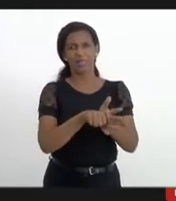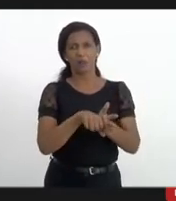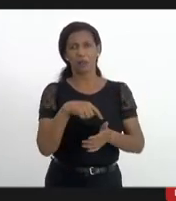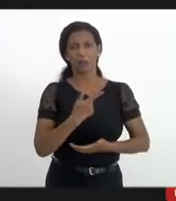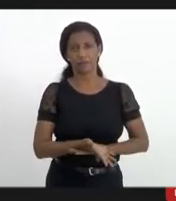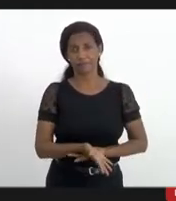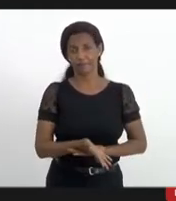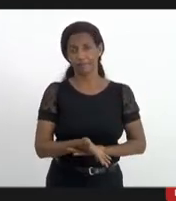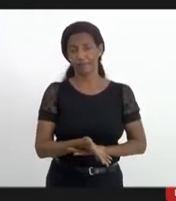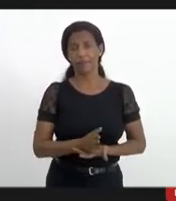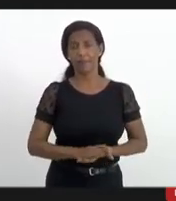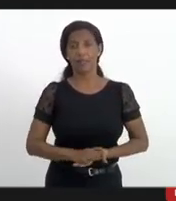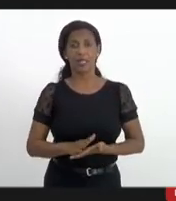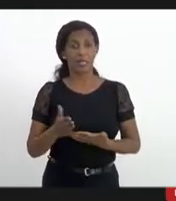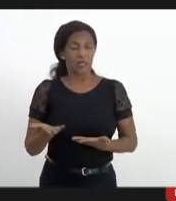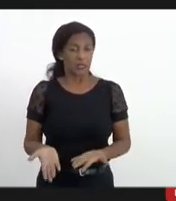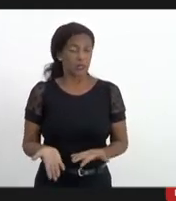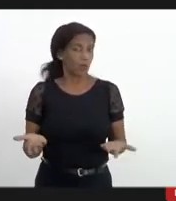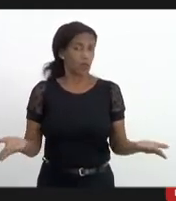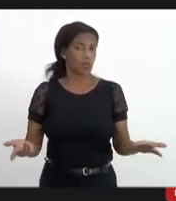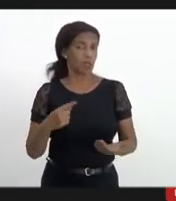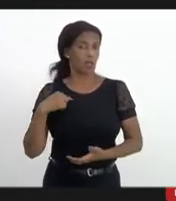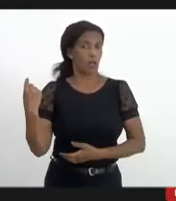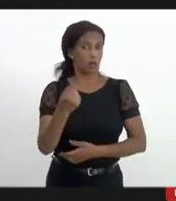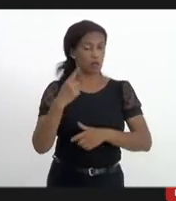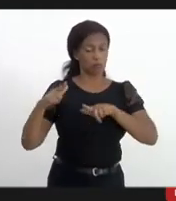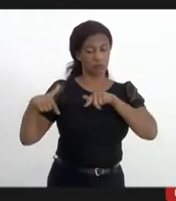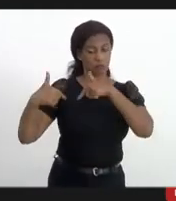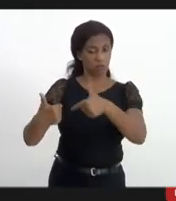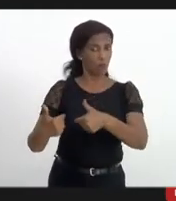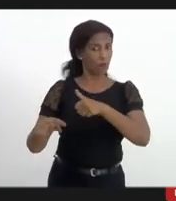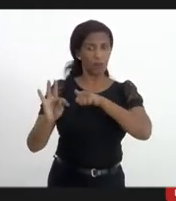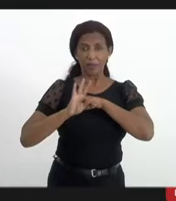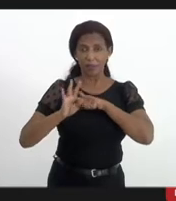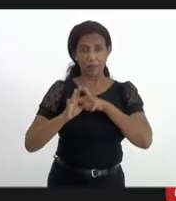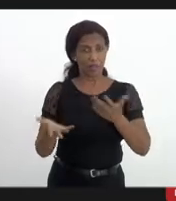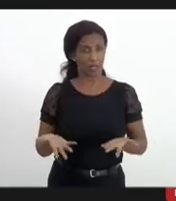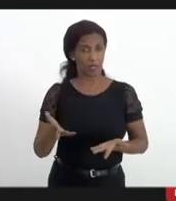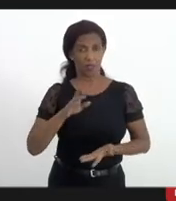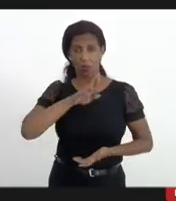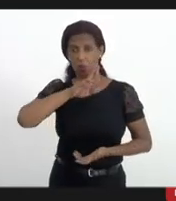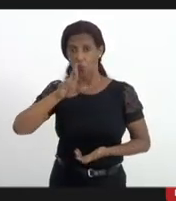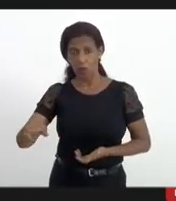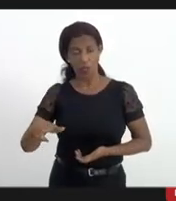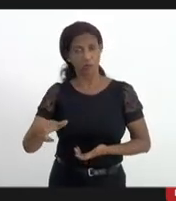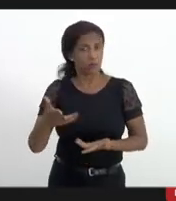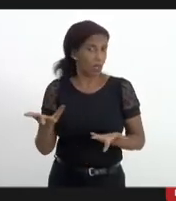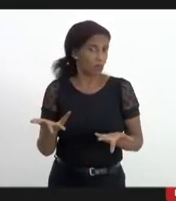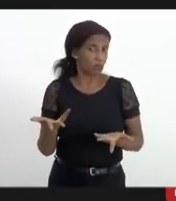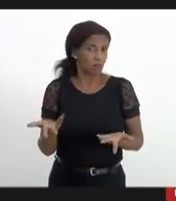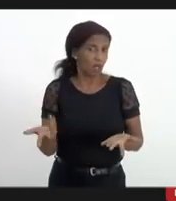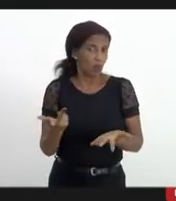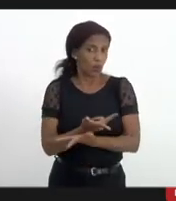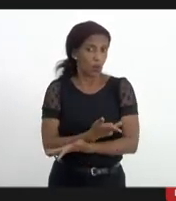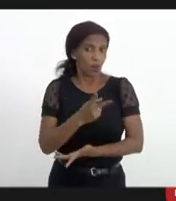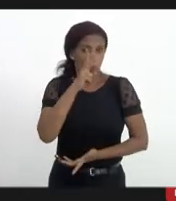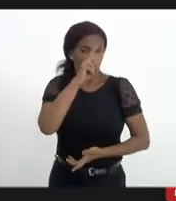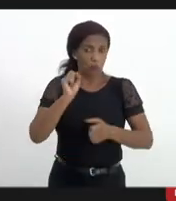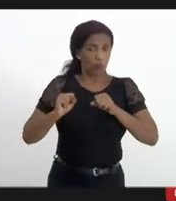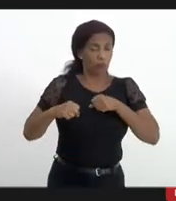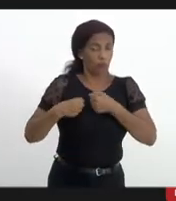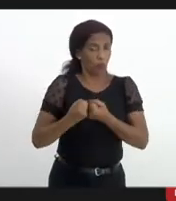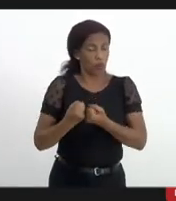Então, assim, a nossa operação ela foi técnica. O resultado foi o que foi por força da